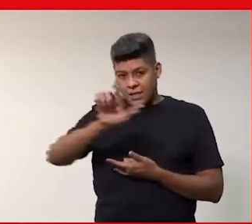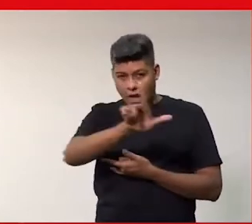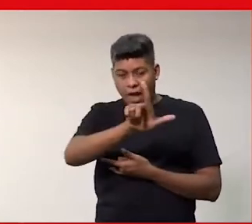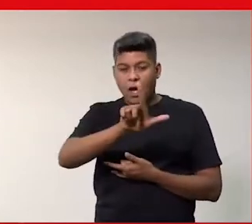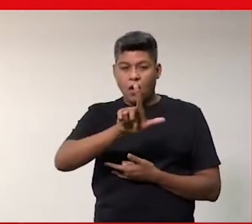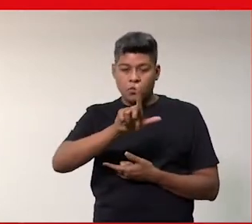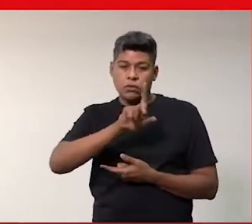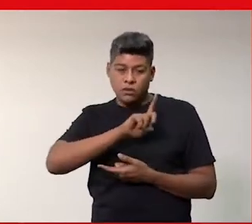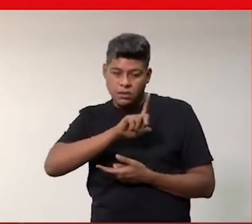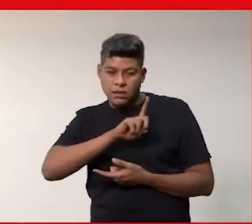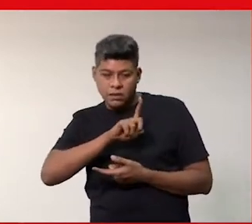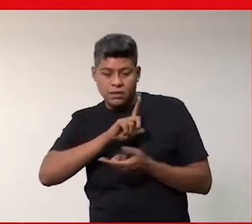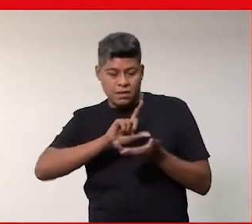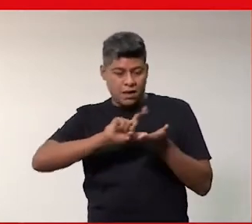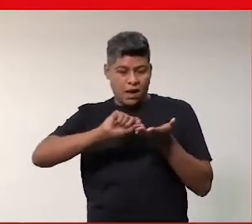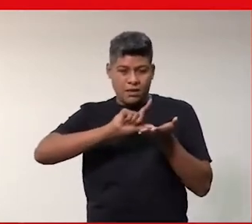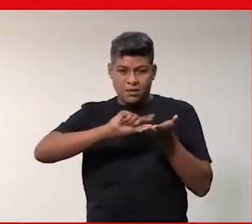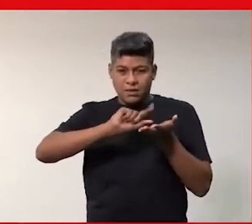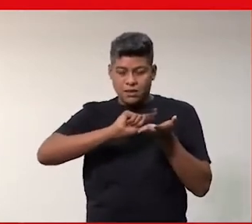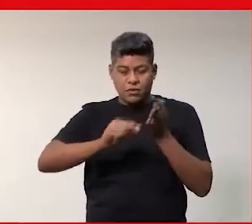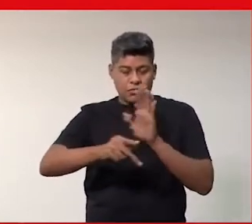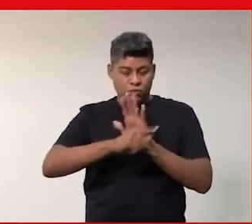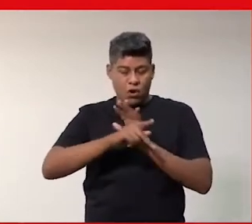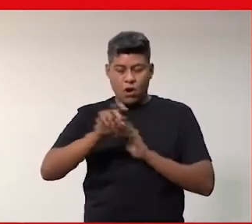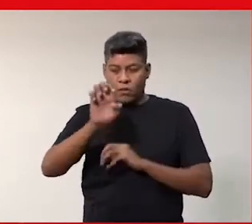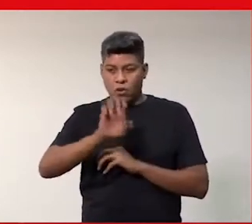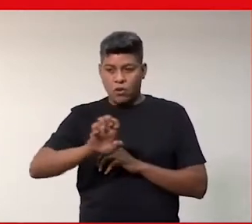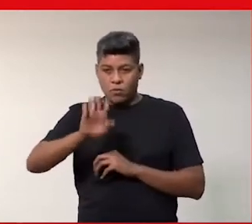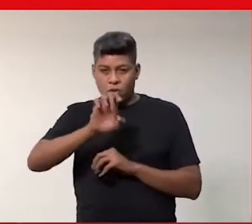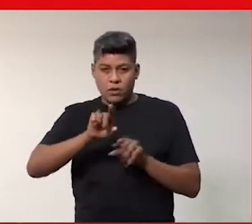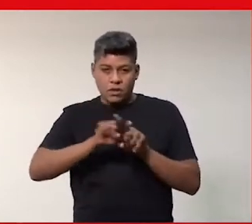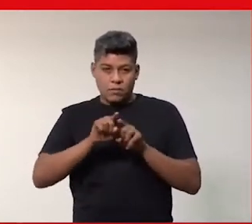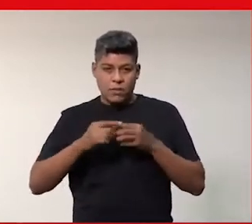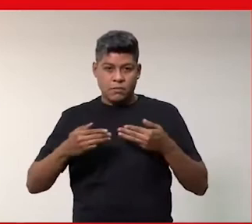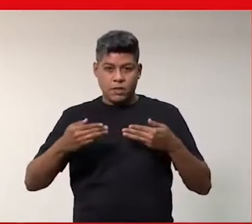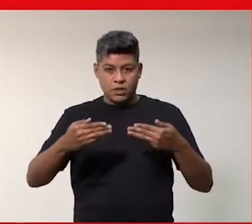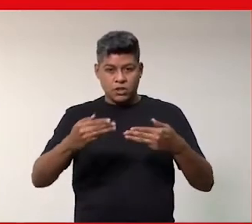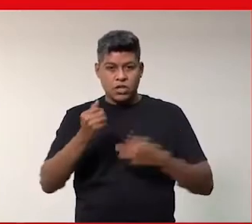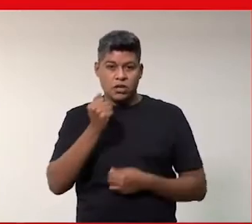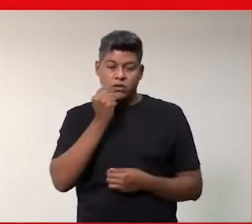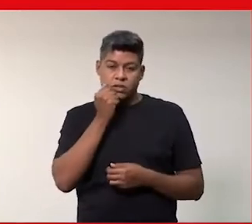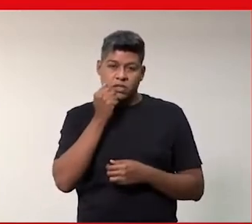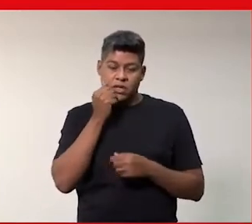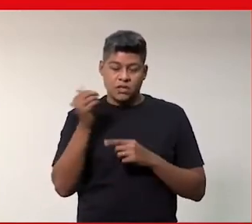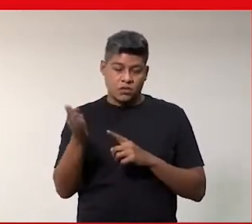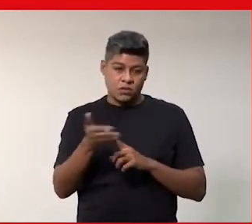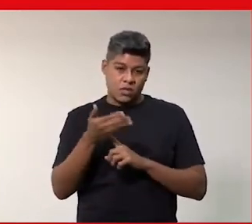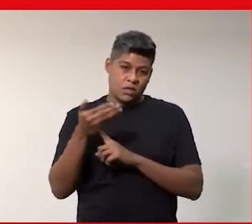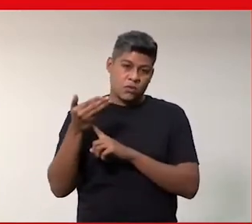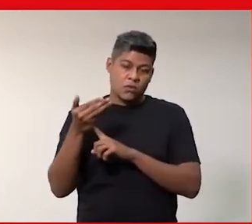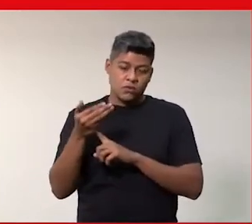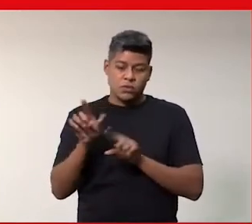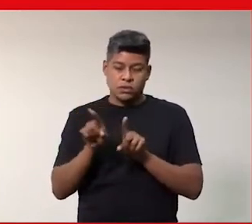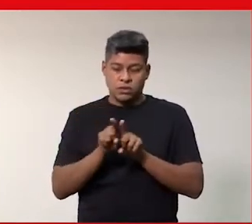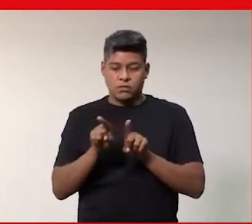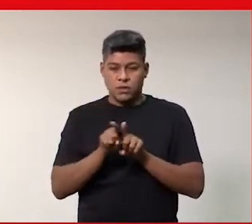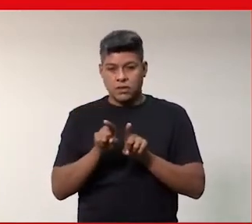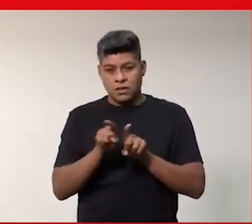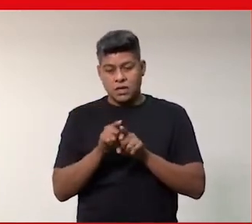artigos científicos, é consultora da Comissão Europeia e do Ministério da Ciência, Tecnologia e